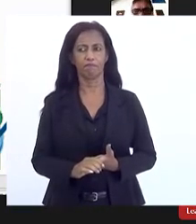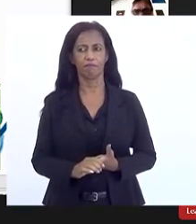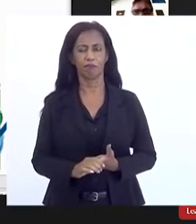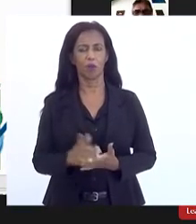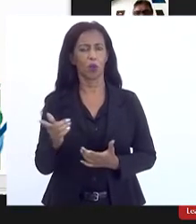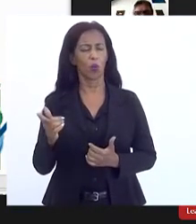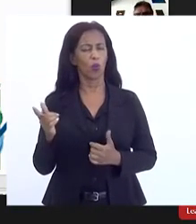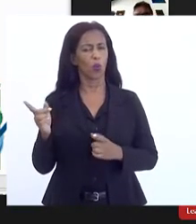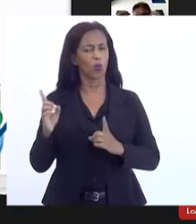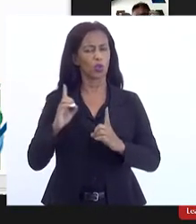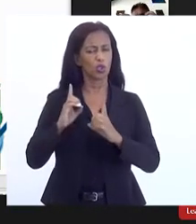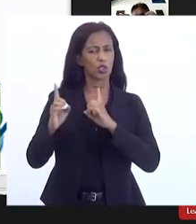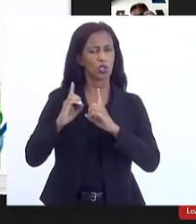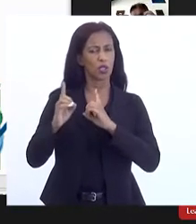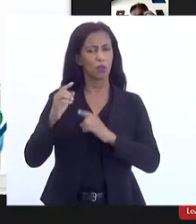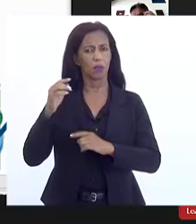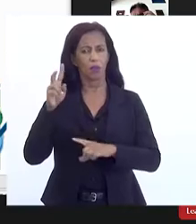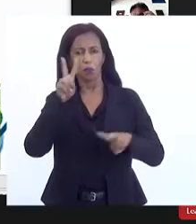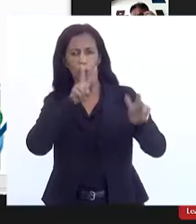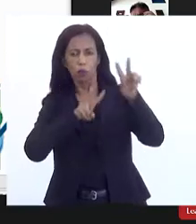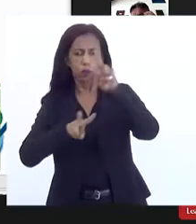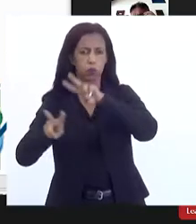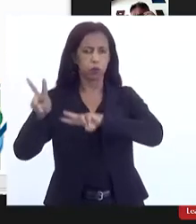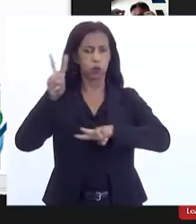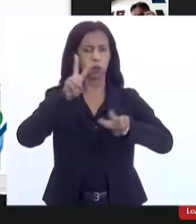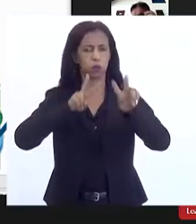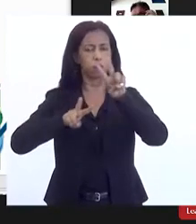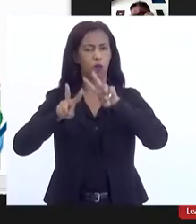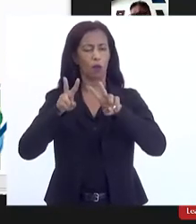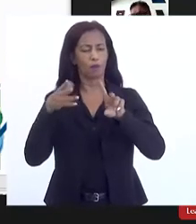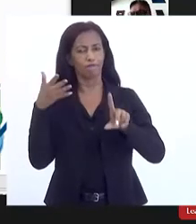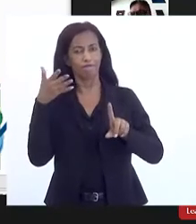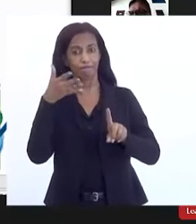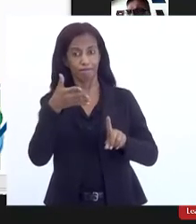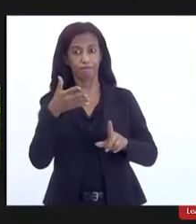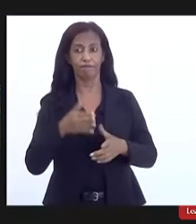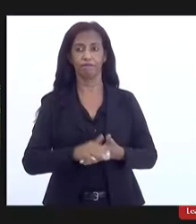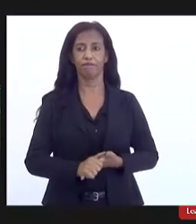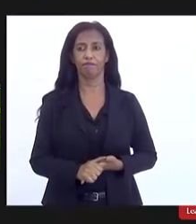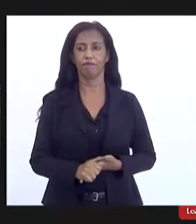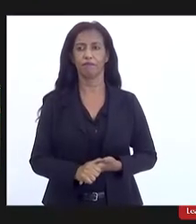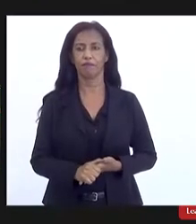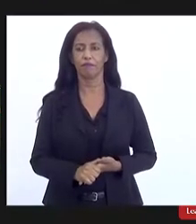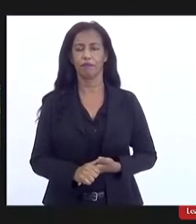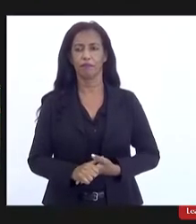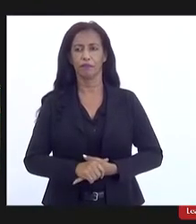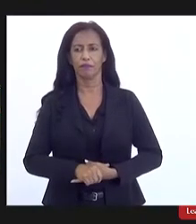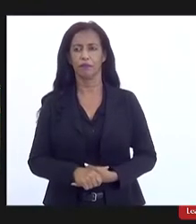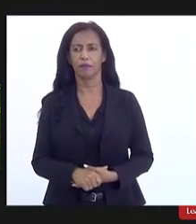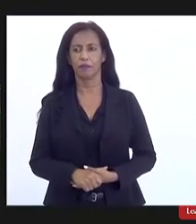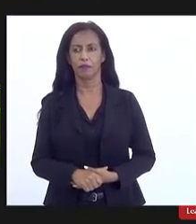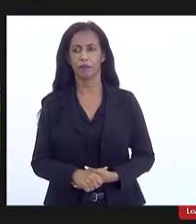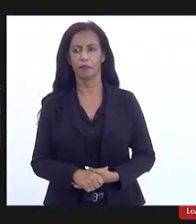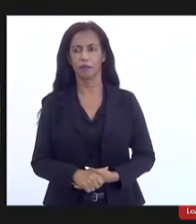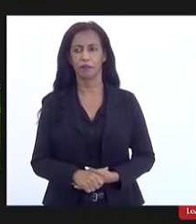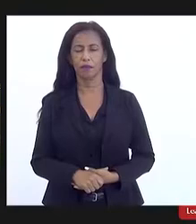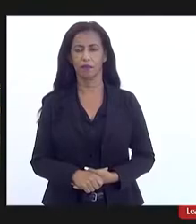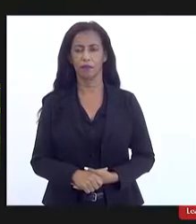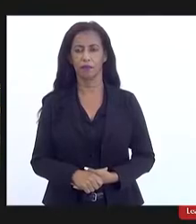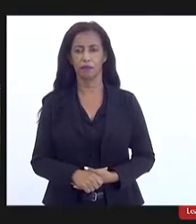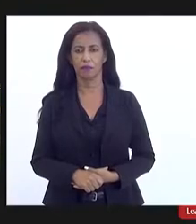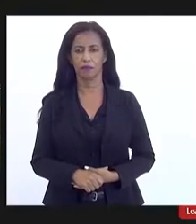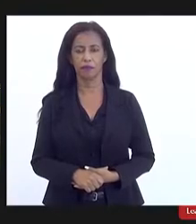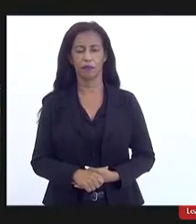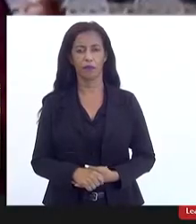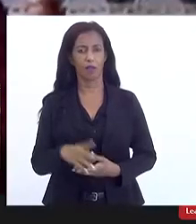dinâmica visual nesse sentido então só pedir para fechar obrigada essa